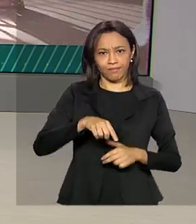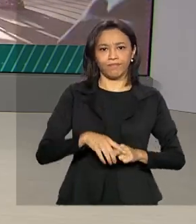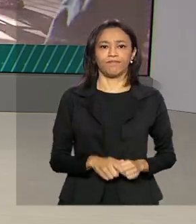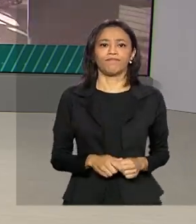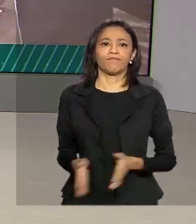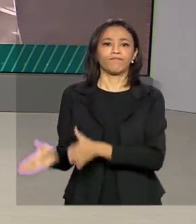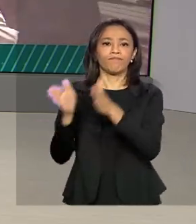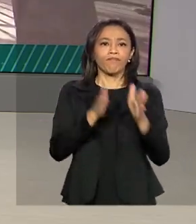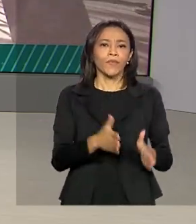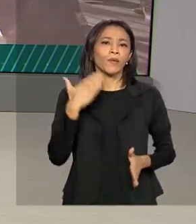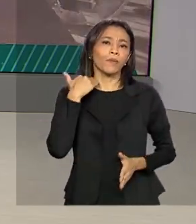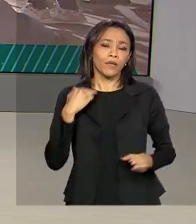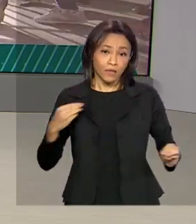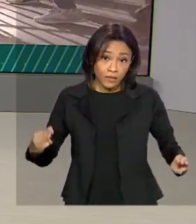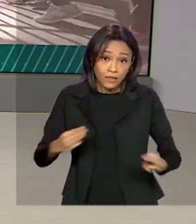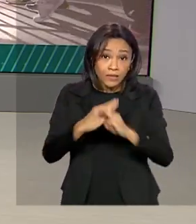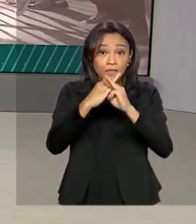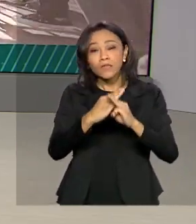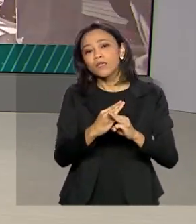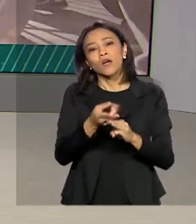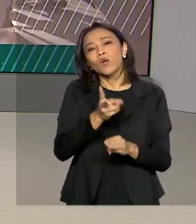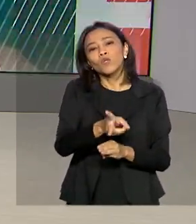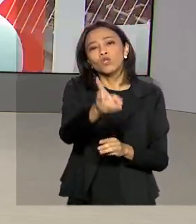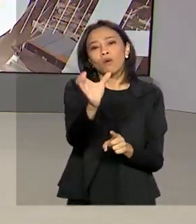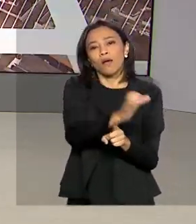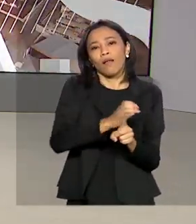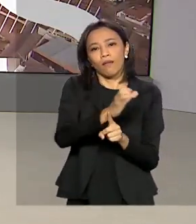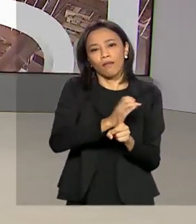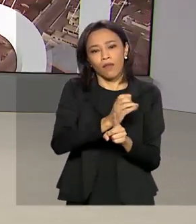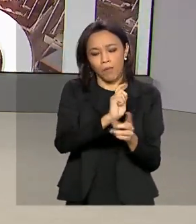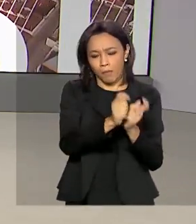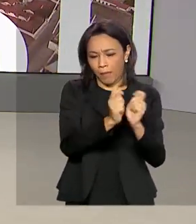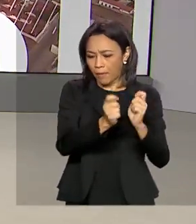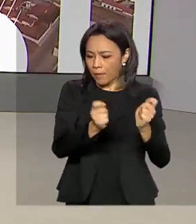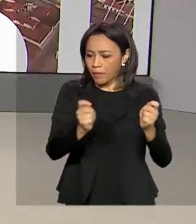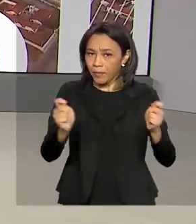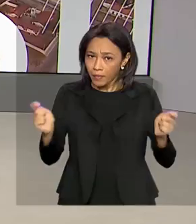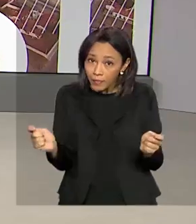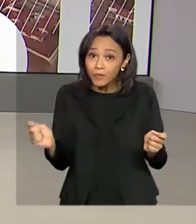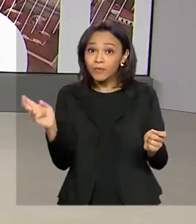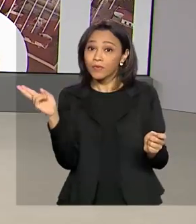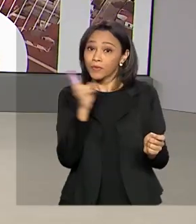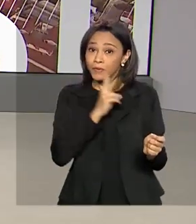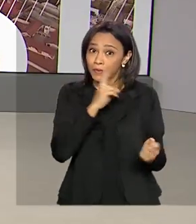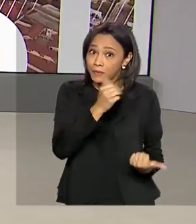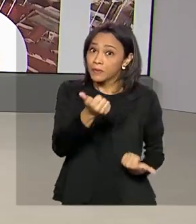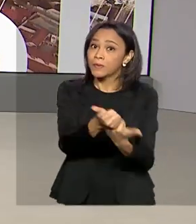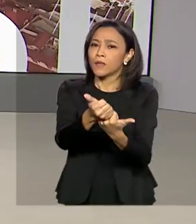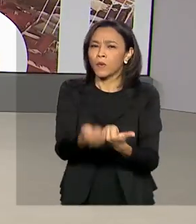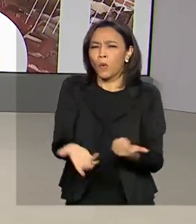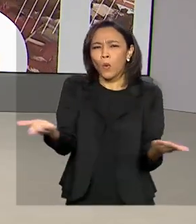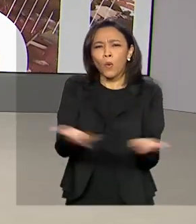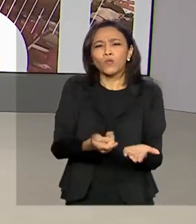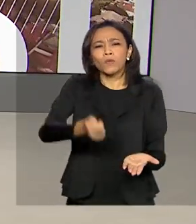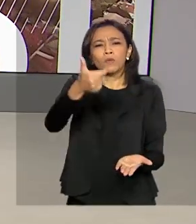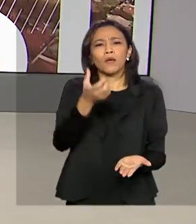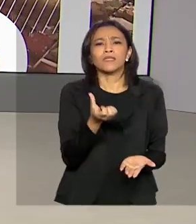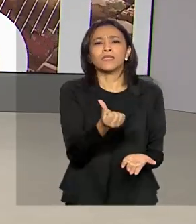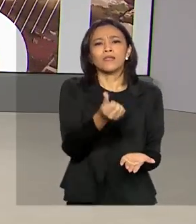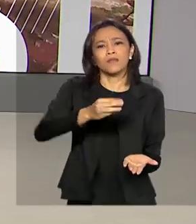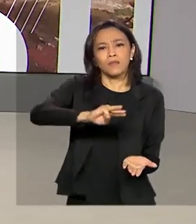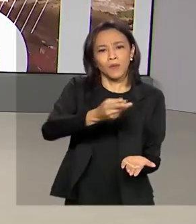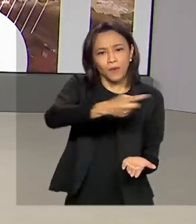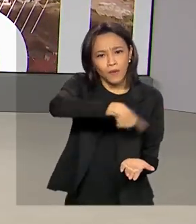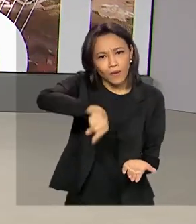A Caixa Econômica Federal segue com o calendário de pagamentos do auxílio emergencial. Hoje, quase 6 milhões de pessoas